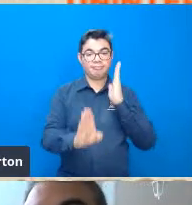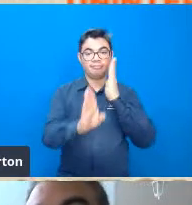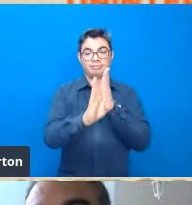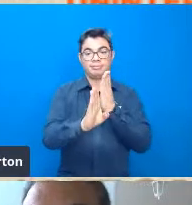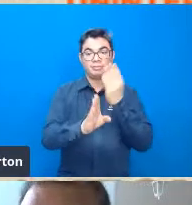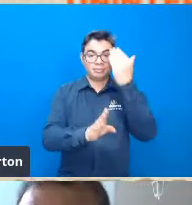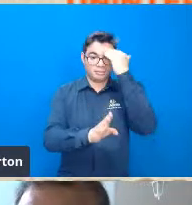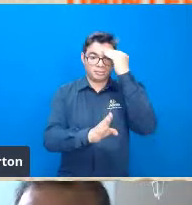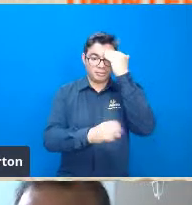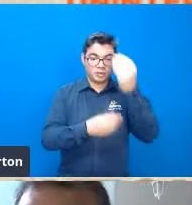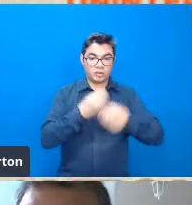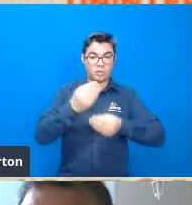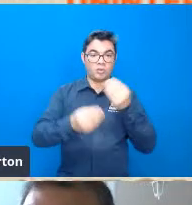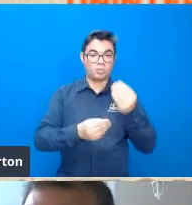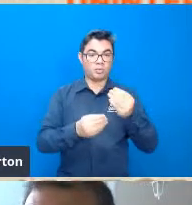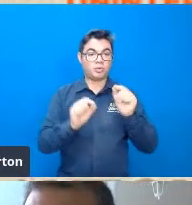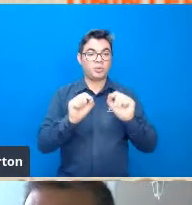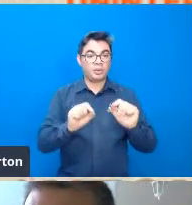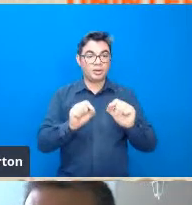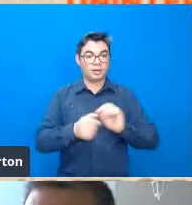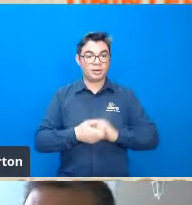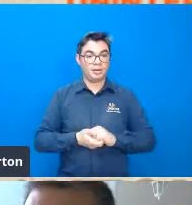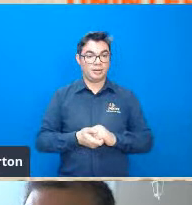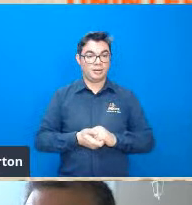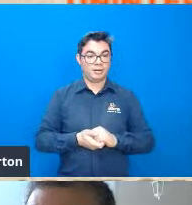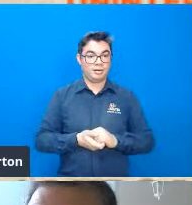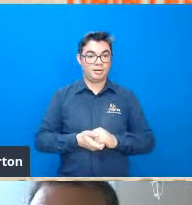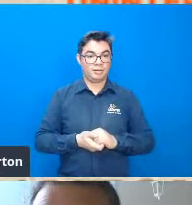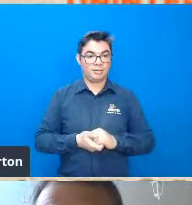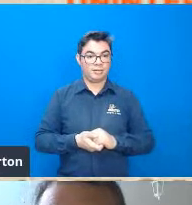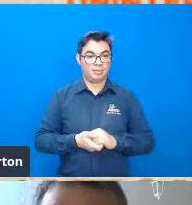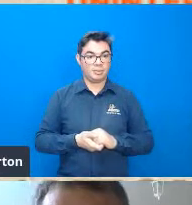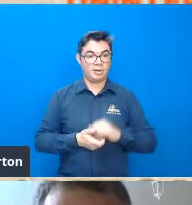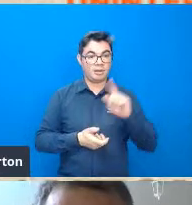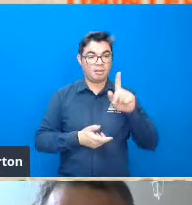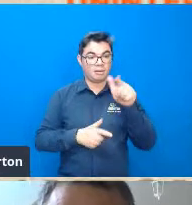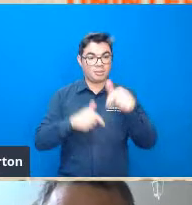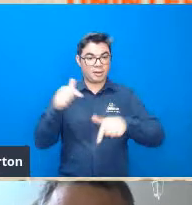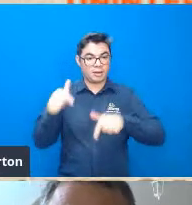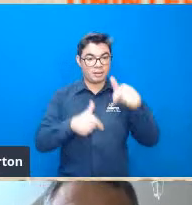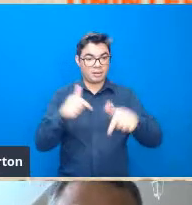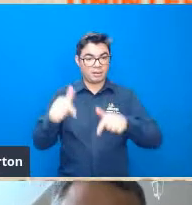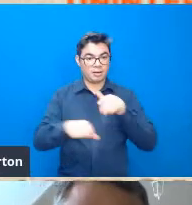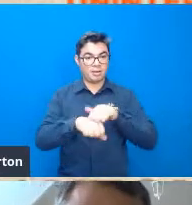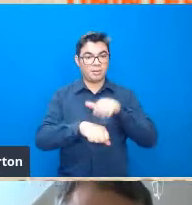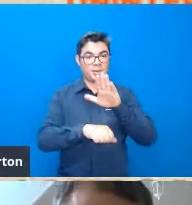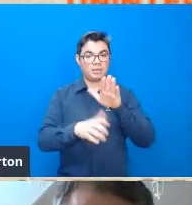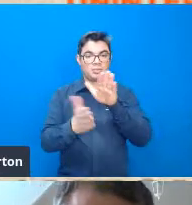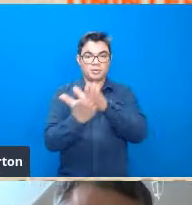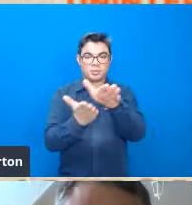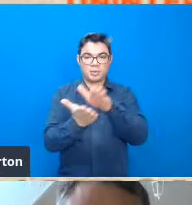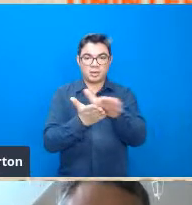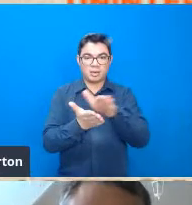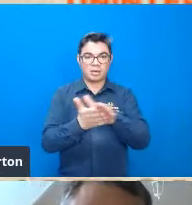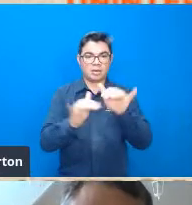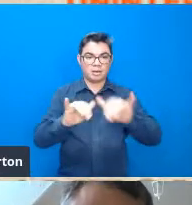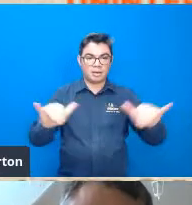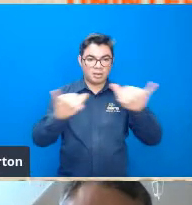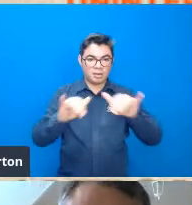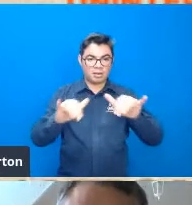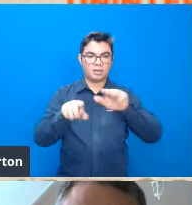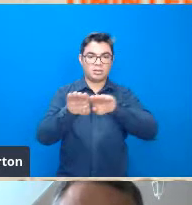como um uma um trabalho publicável no âmbito da